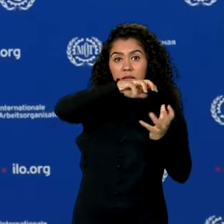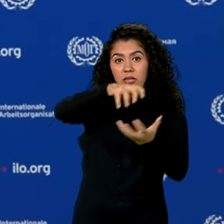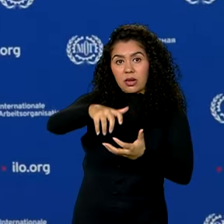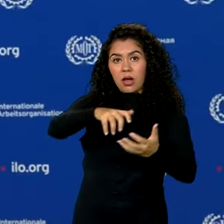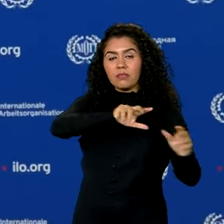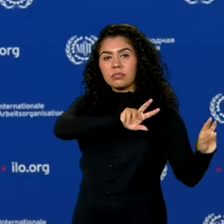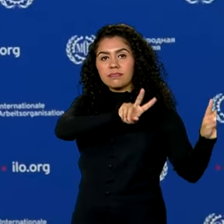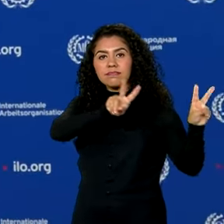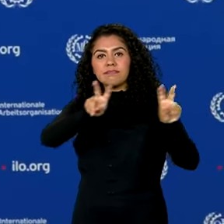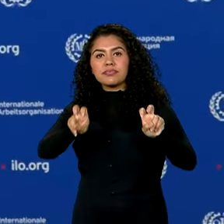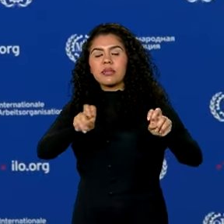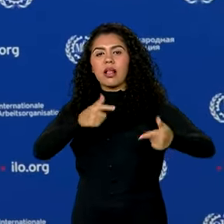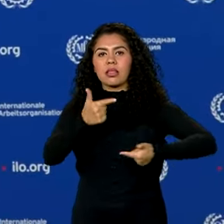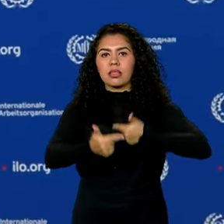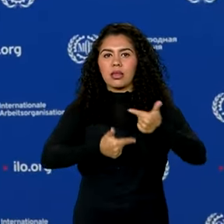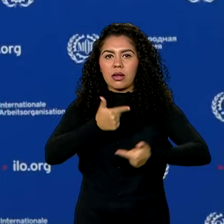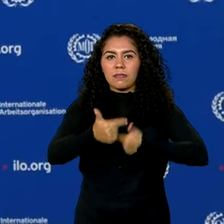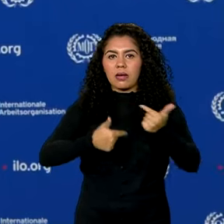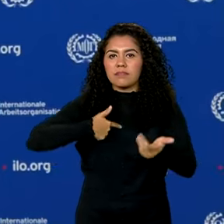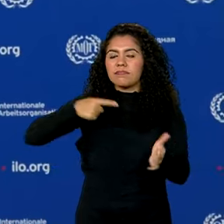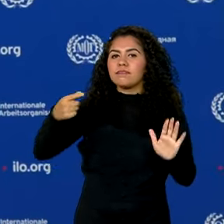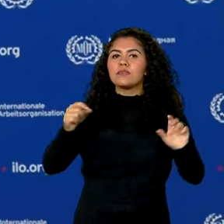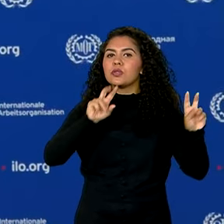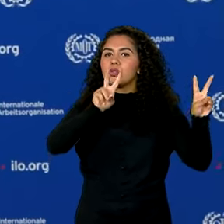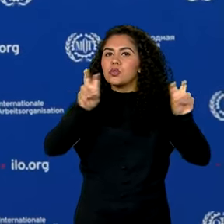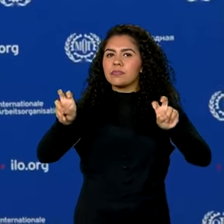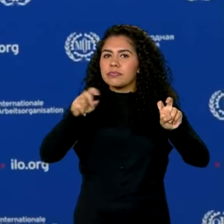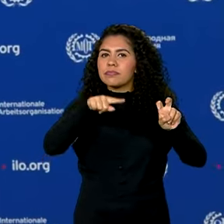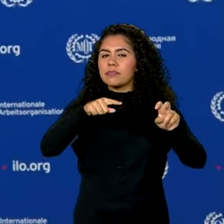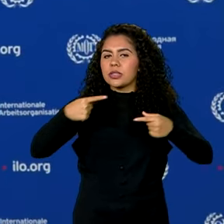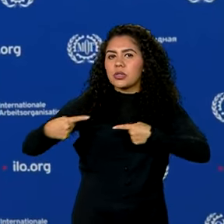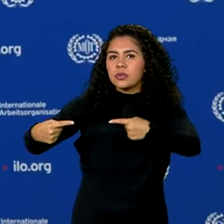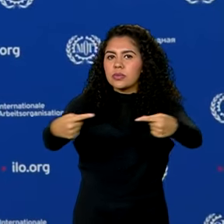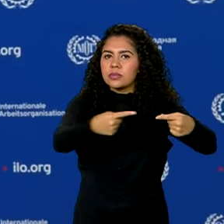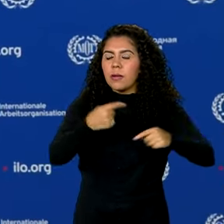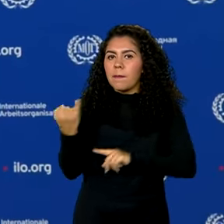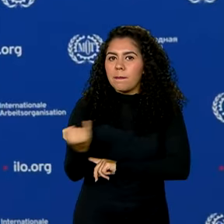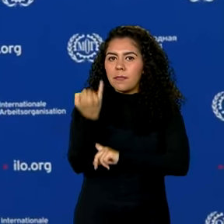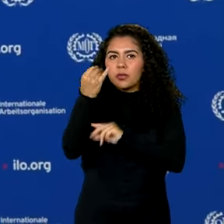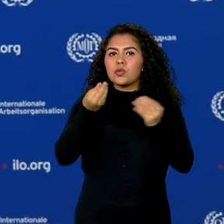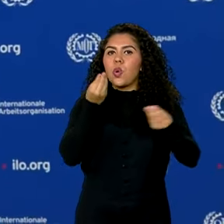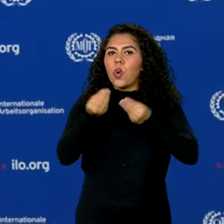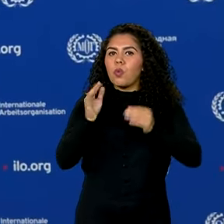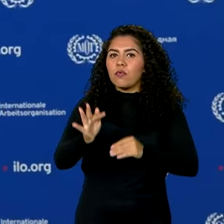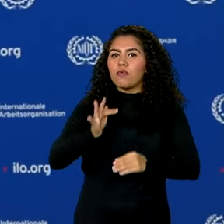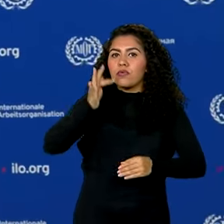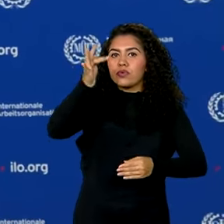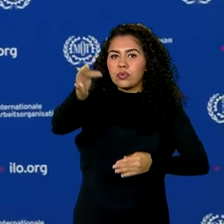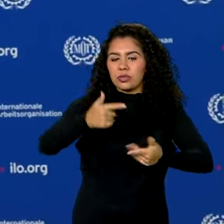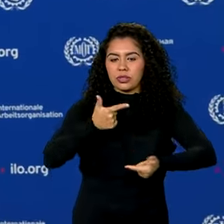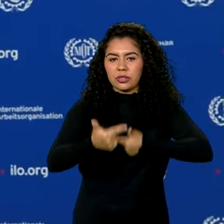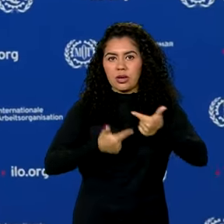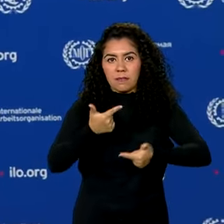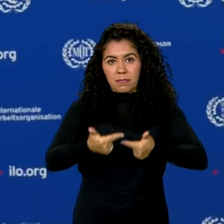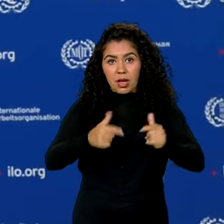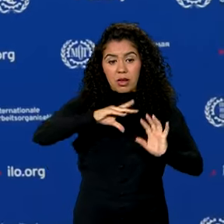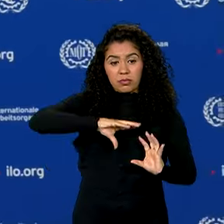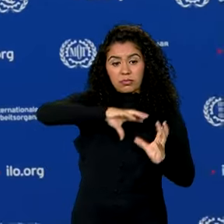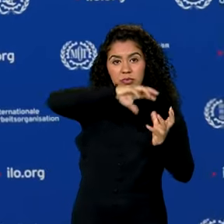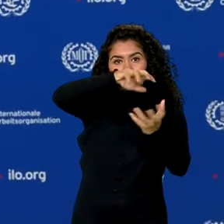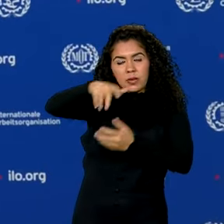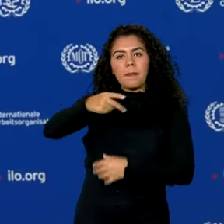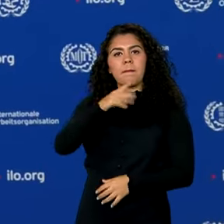evento anual que marca um importante debate sobre o futuro das relações trabalhistas no mundo. E o Brasil participa